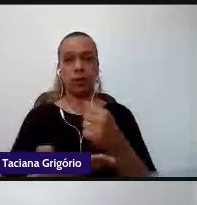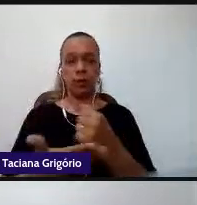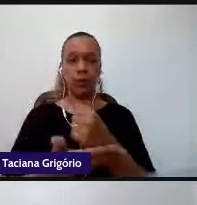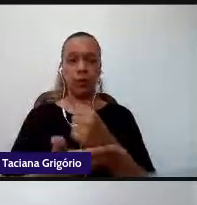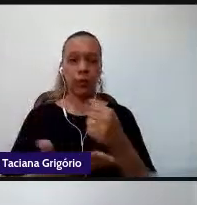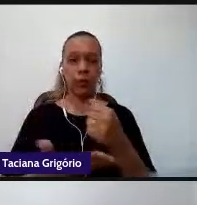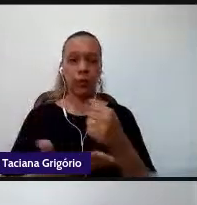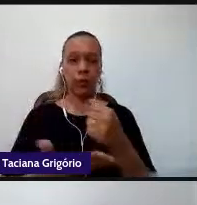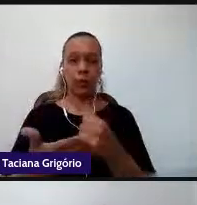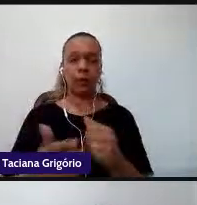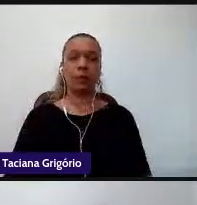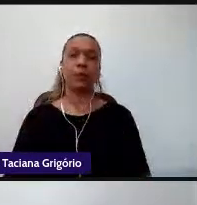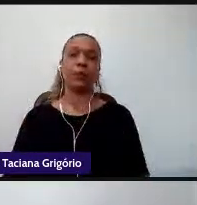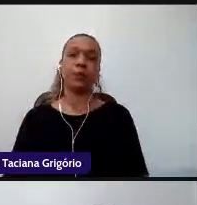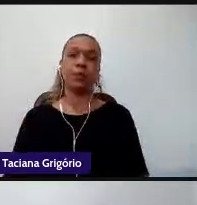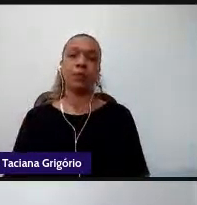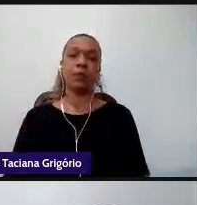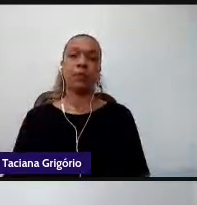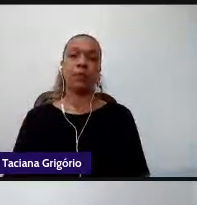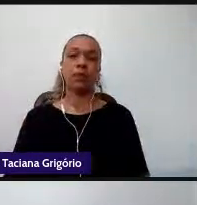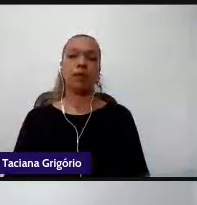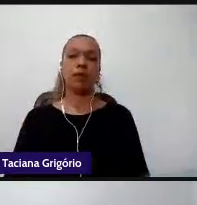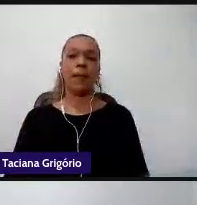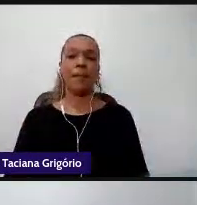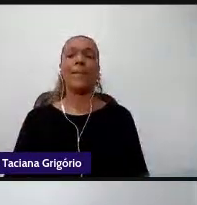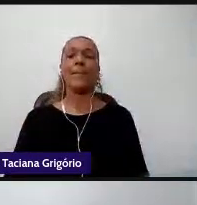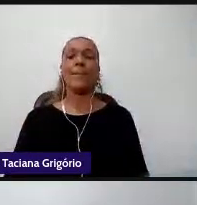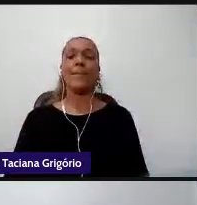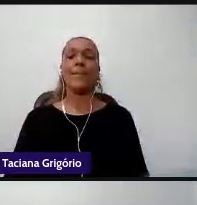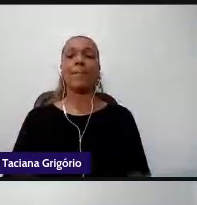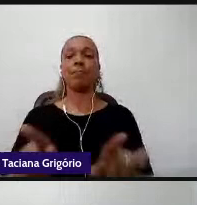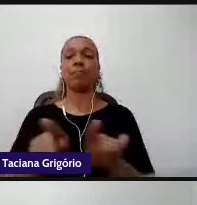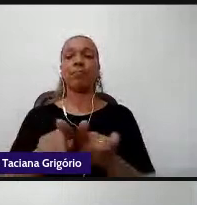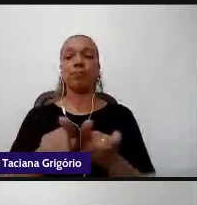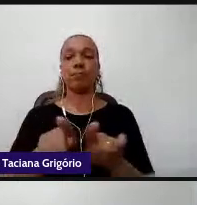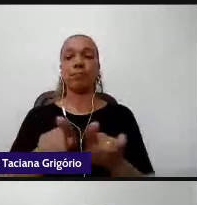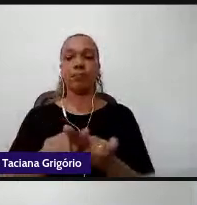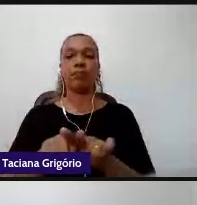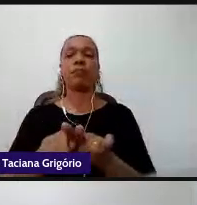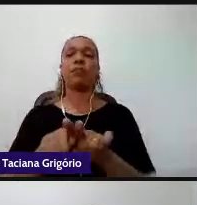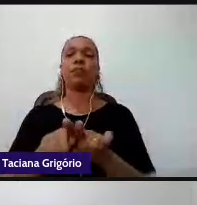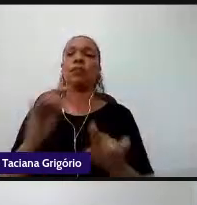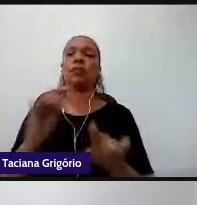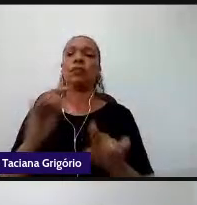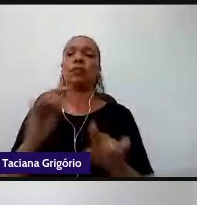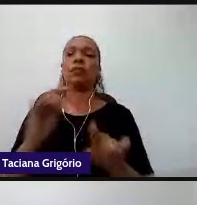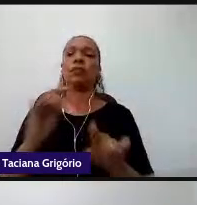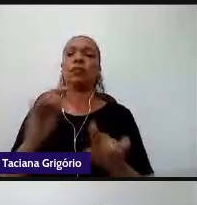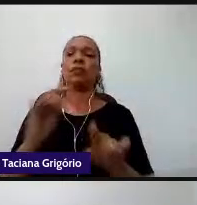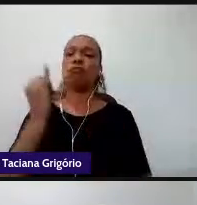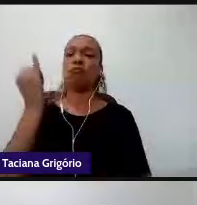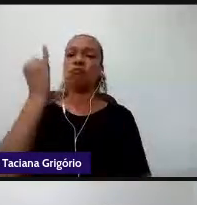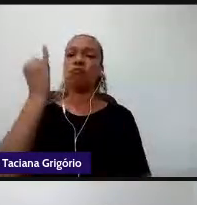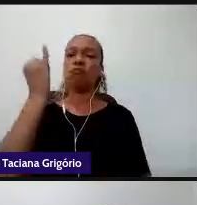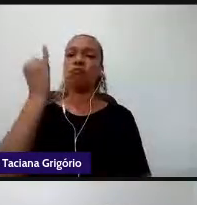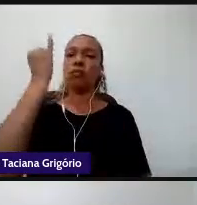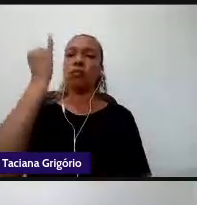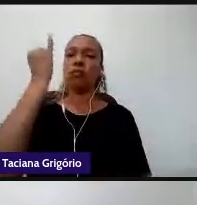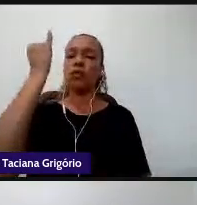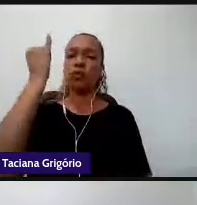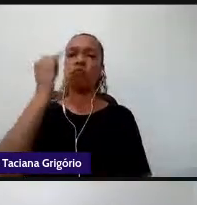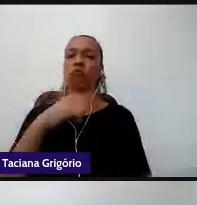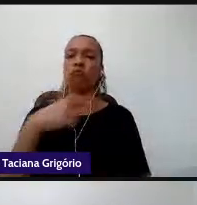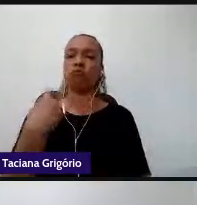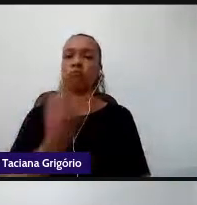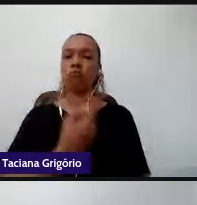E, antes de qualquer coisa, é importante nós, profissionais, relembrarmos um pouco os